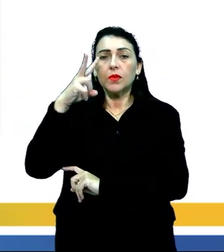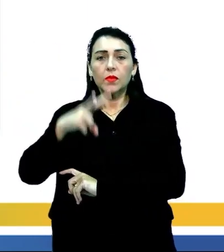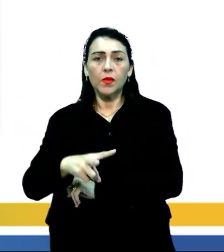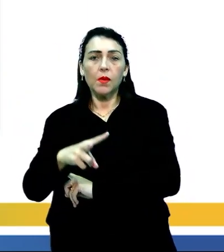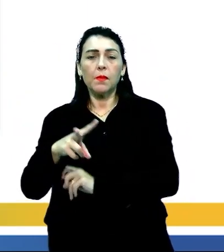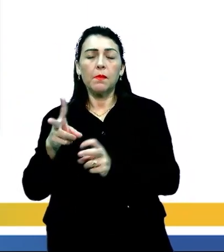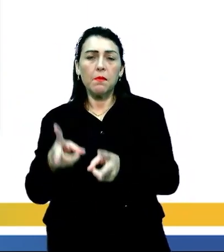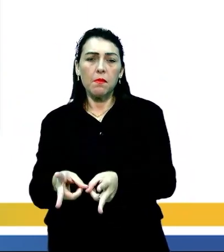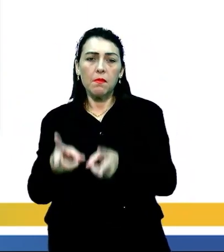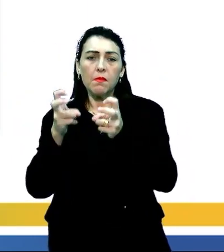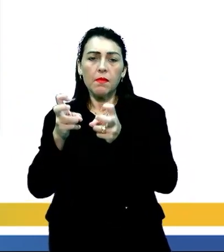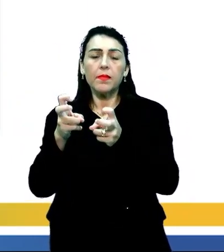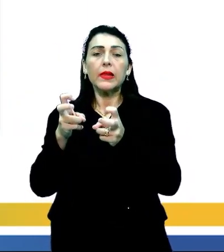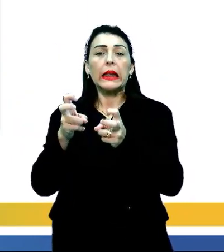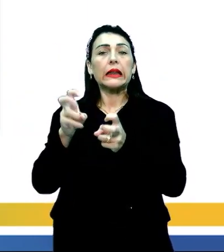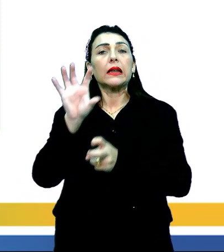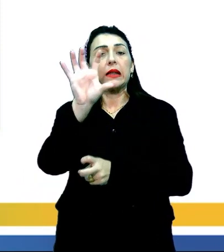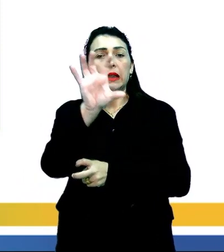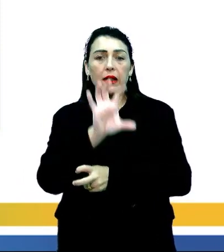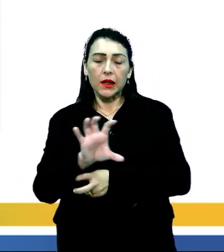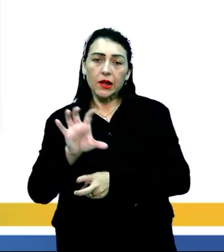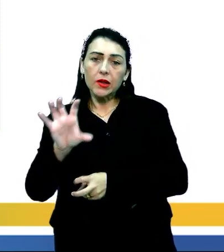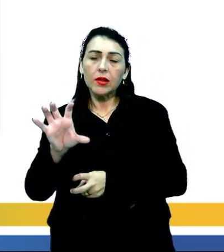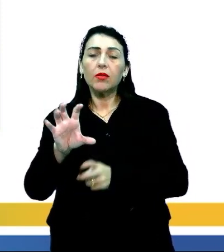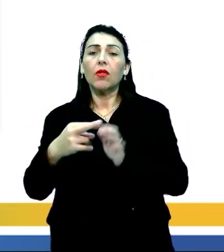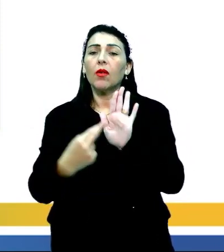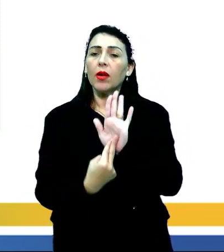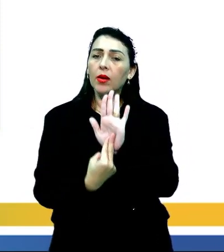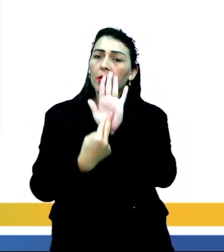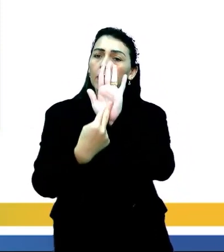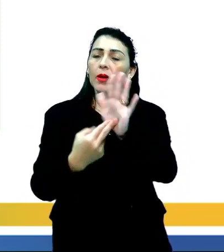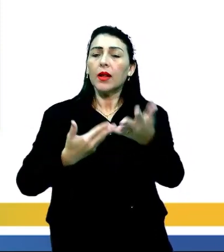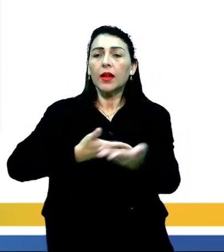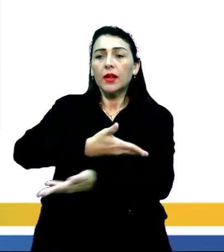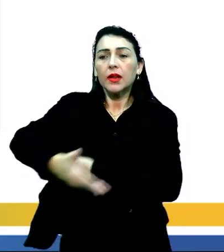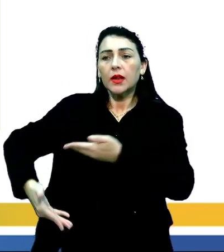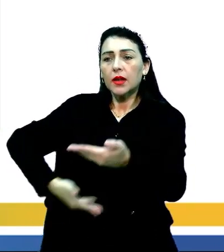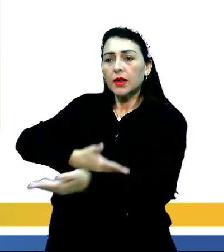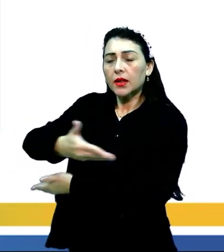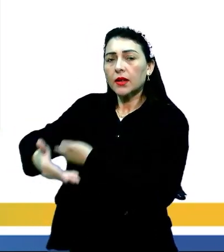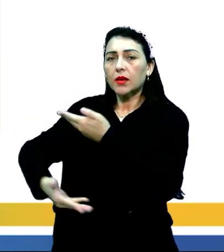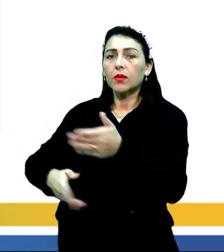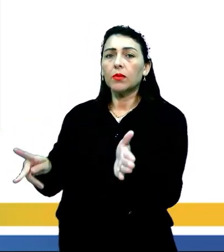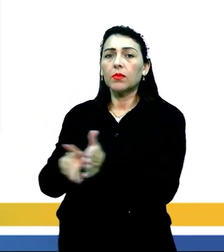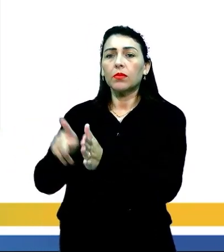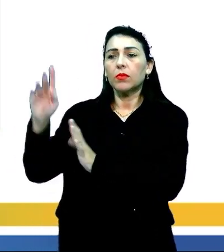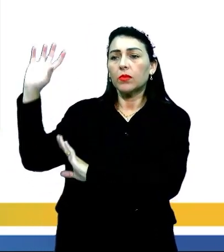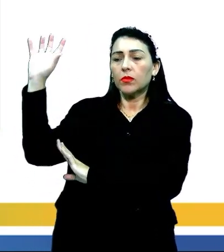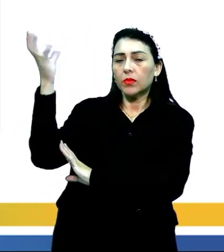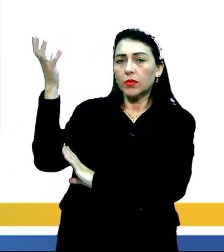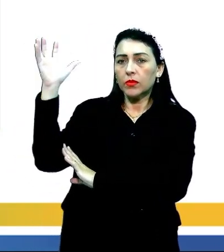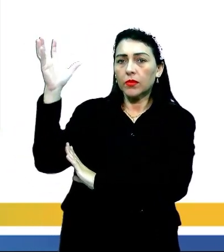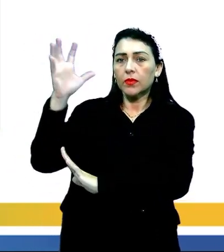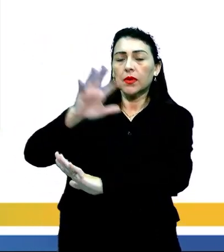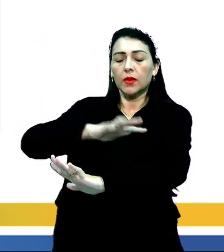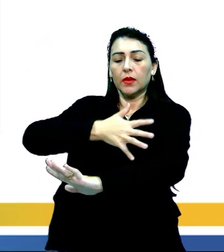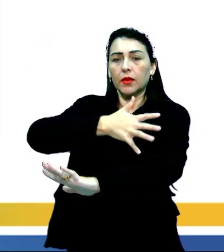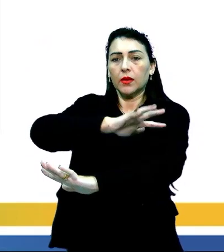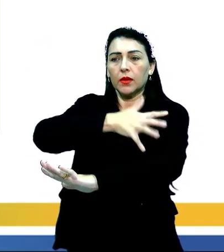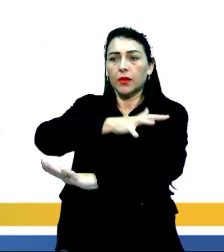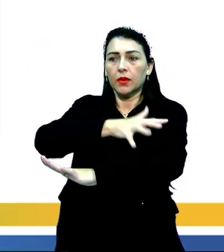que os domínios morfoclimáticos, eles vão representar aí a interação e a integração de dois elementos